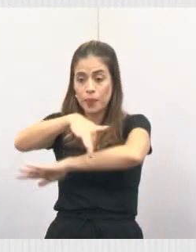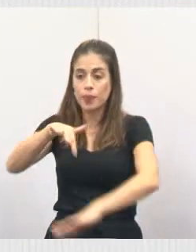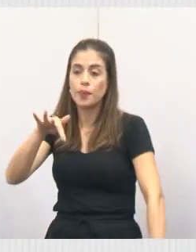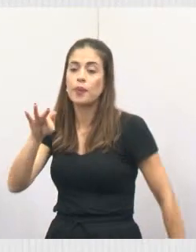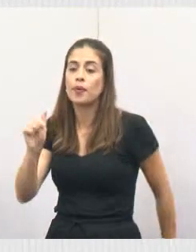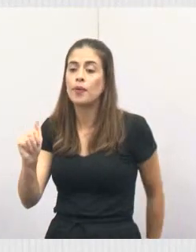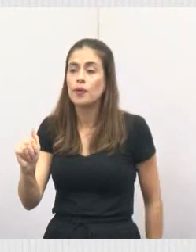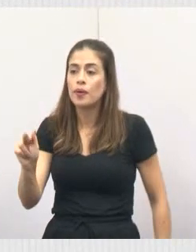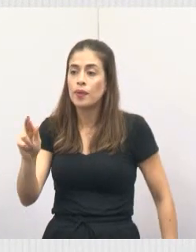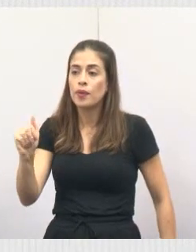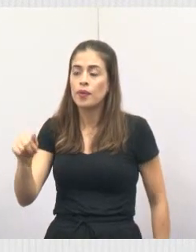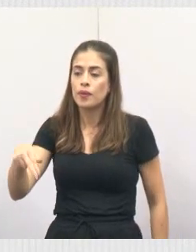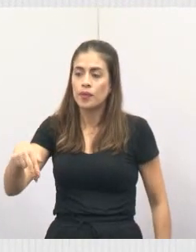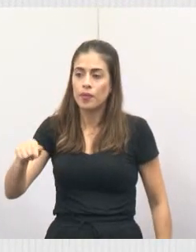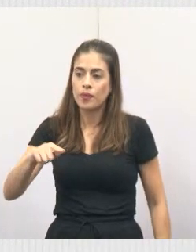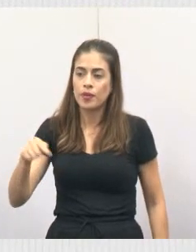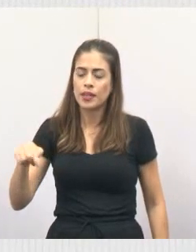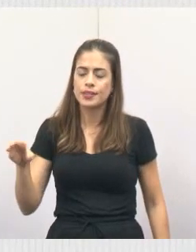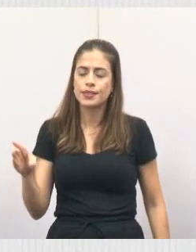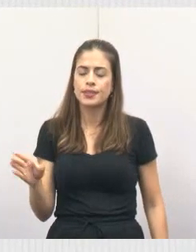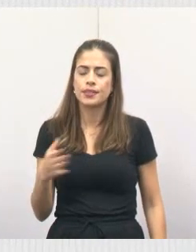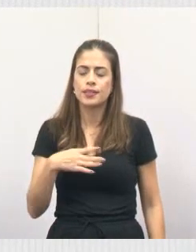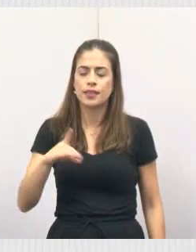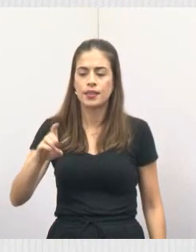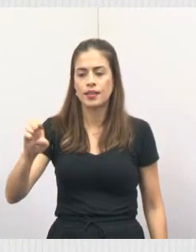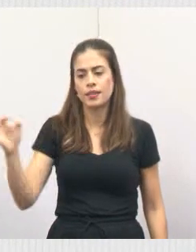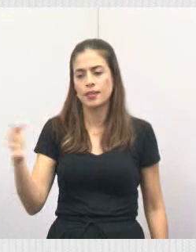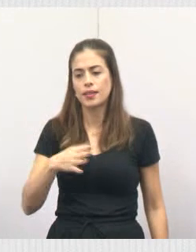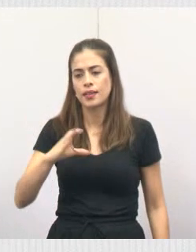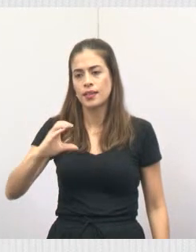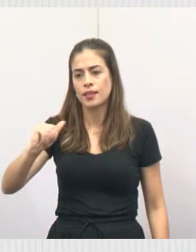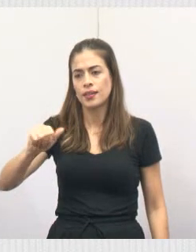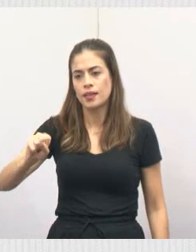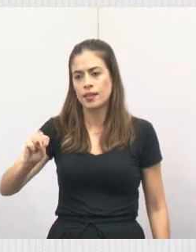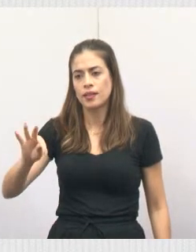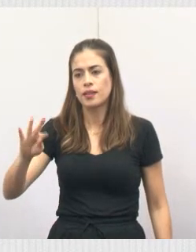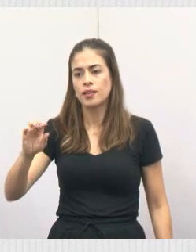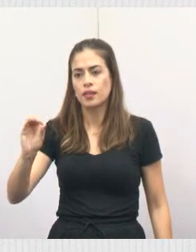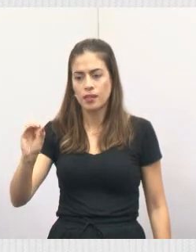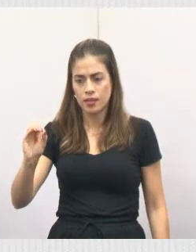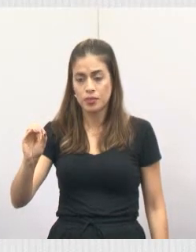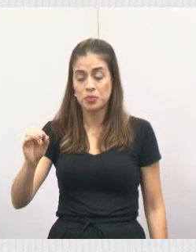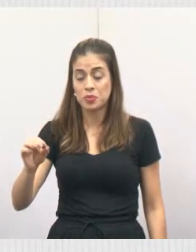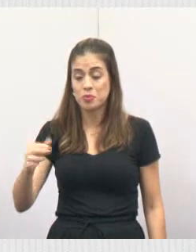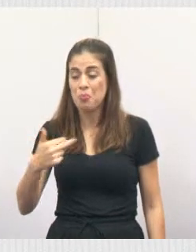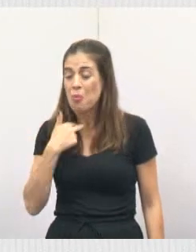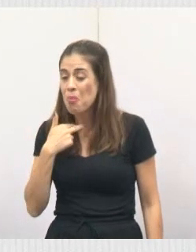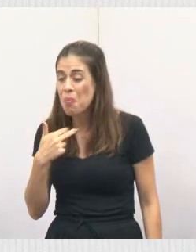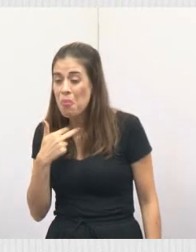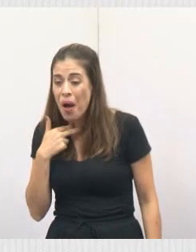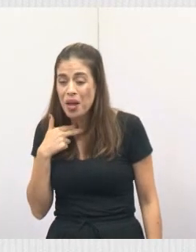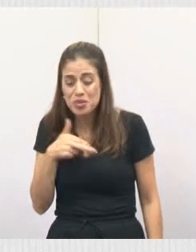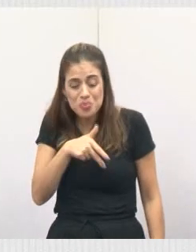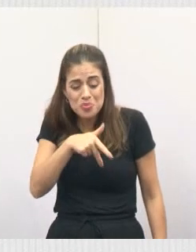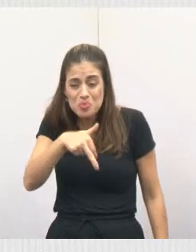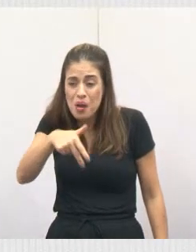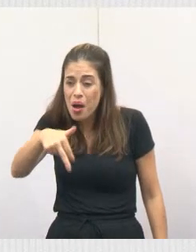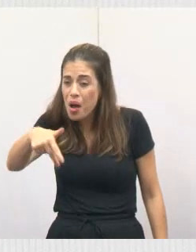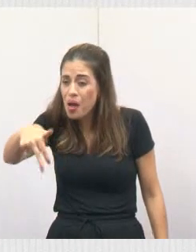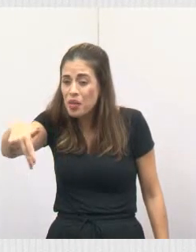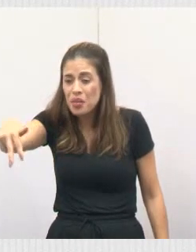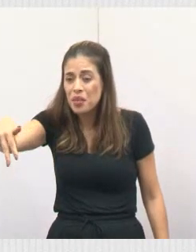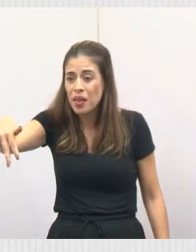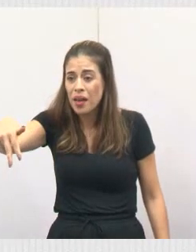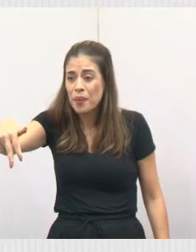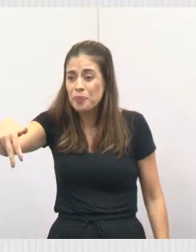é impossível um pedestre passar. Não tem de forma alguma uma mãe com um